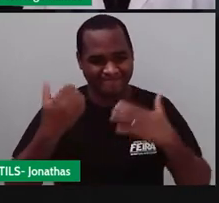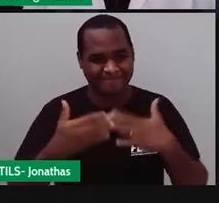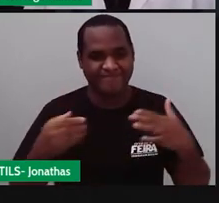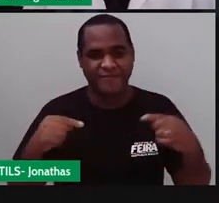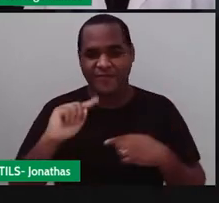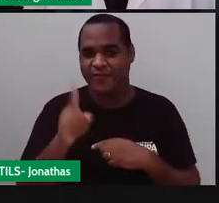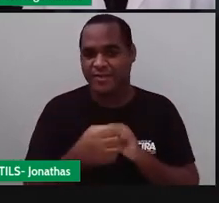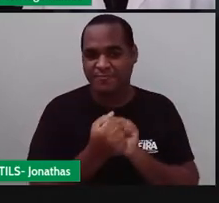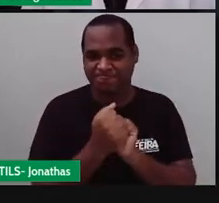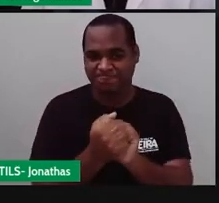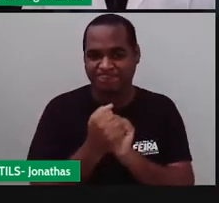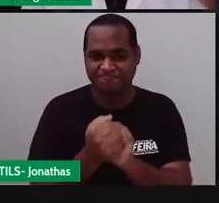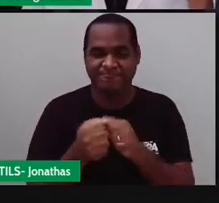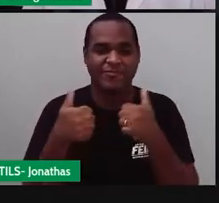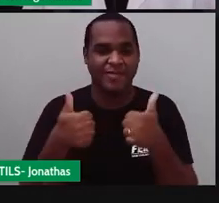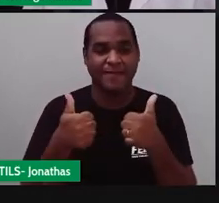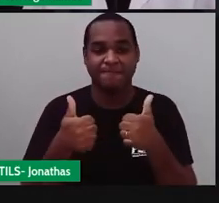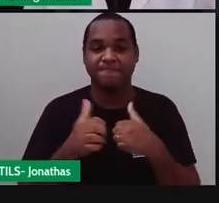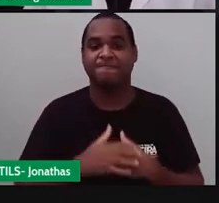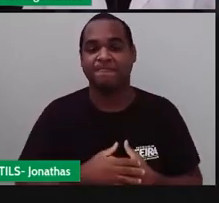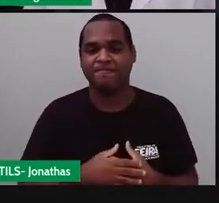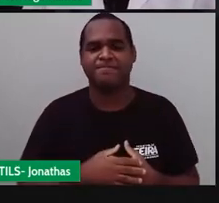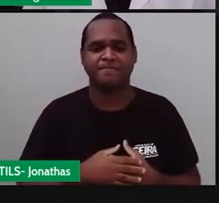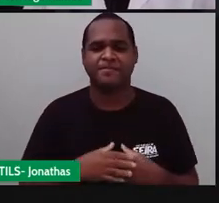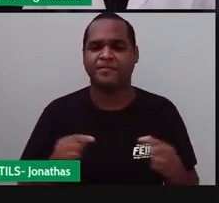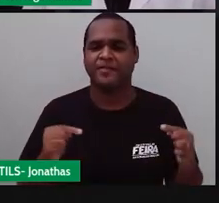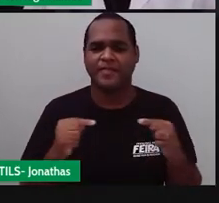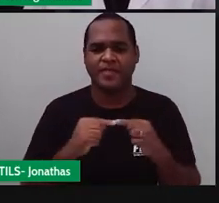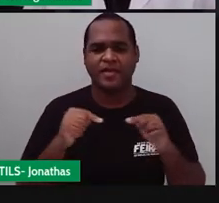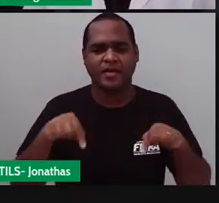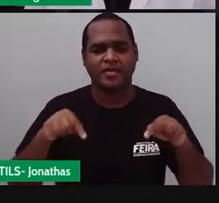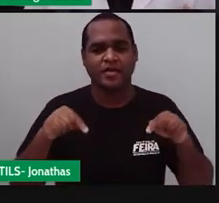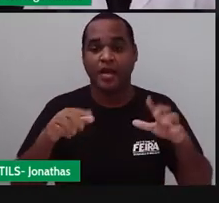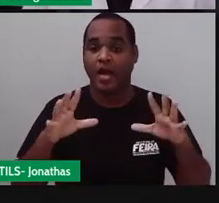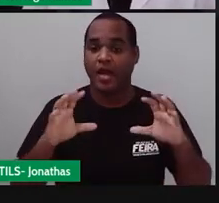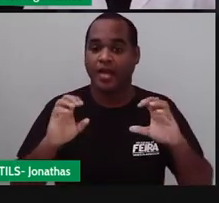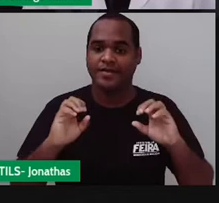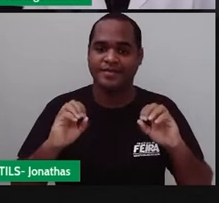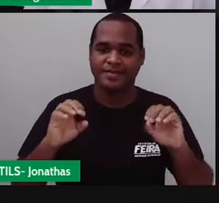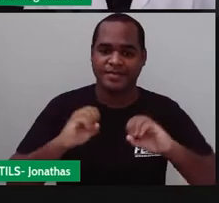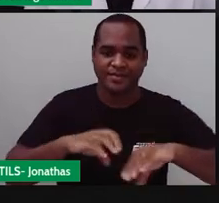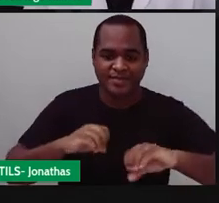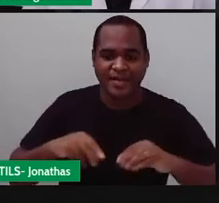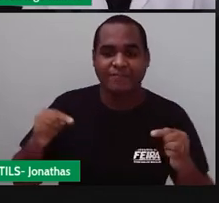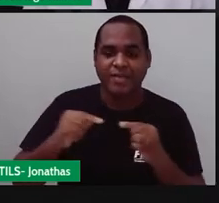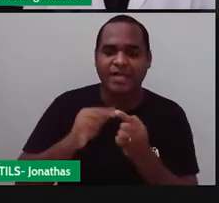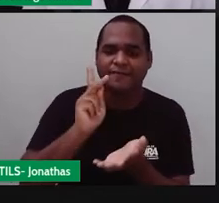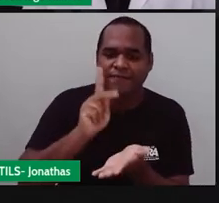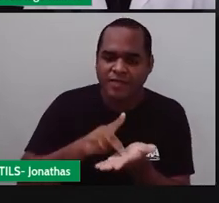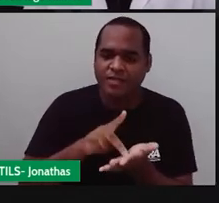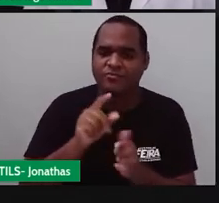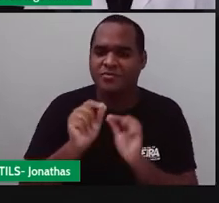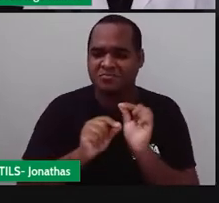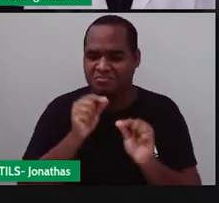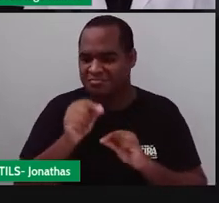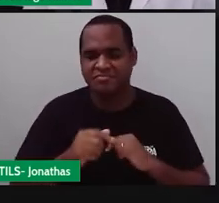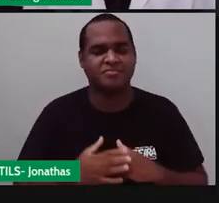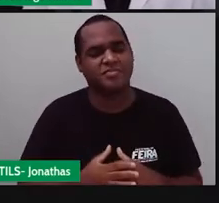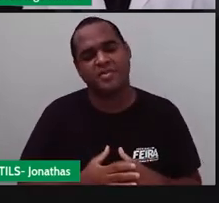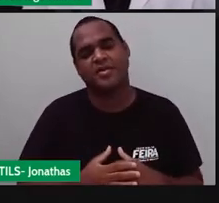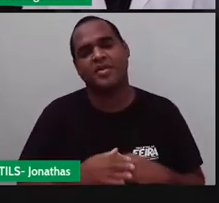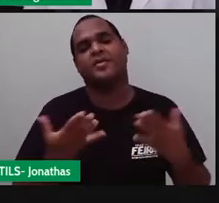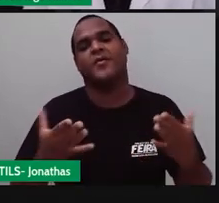acompanhando, tá? E onde é que essa aula acontece? Na verdade, na Vera, acontece no nosso